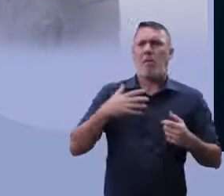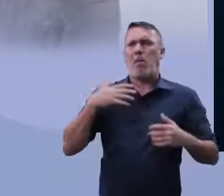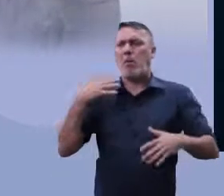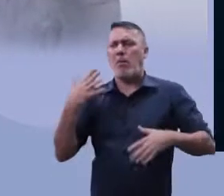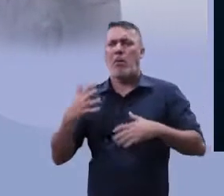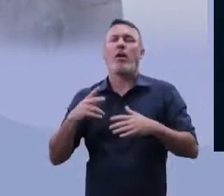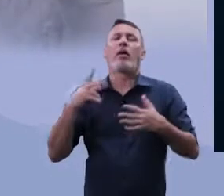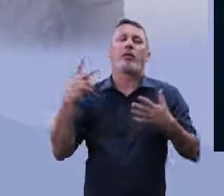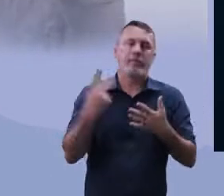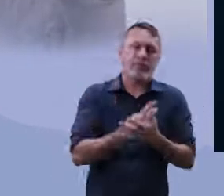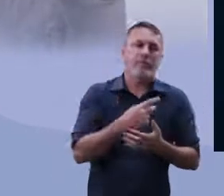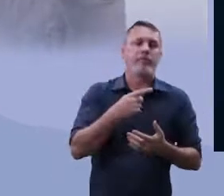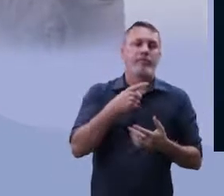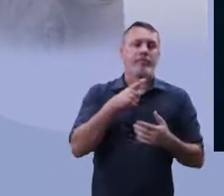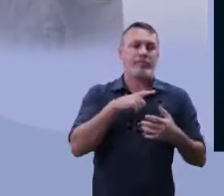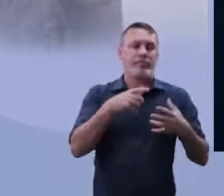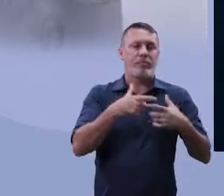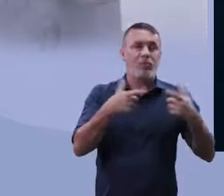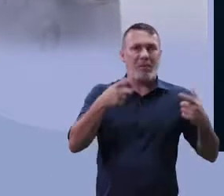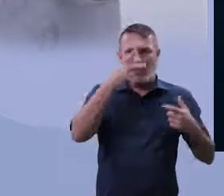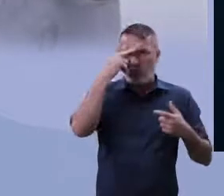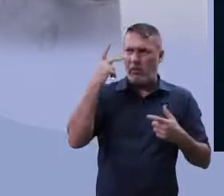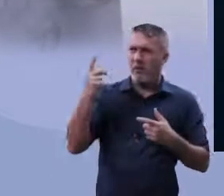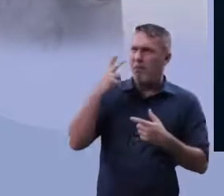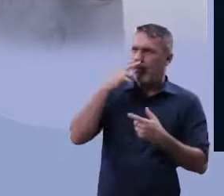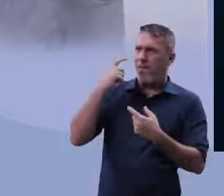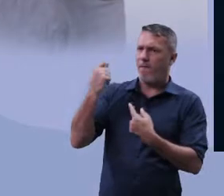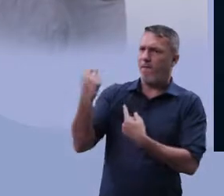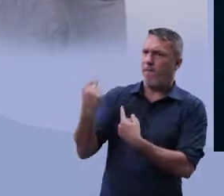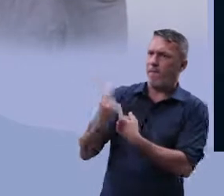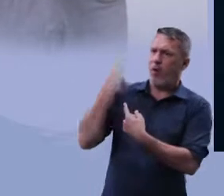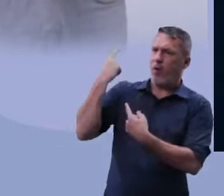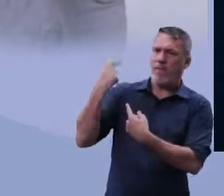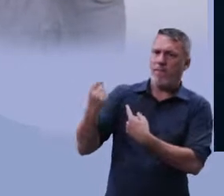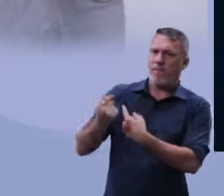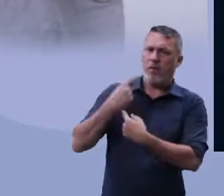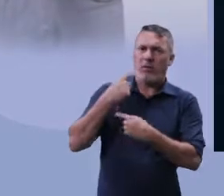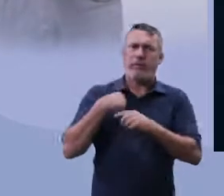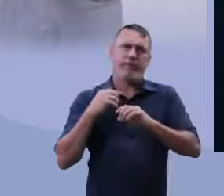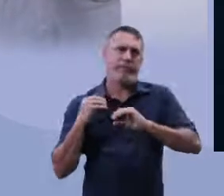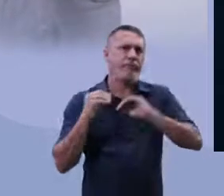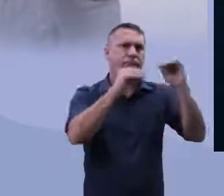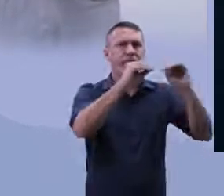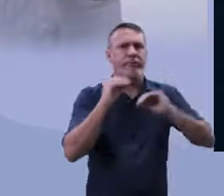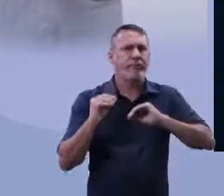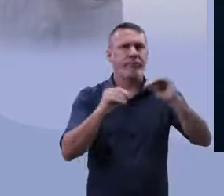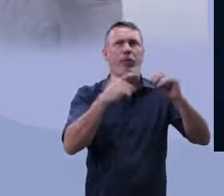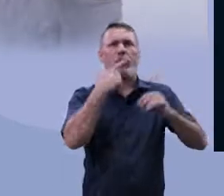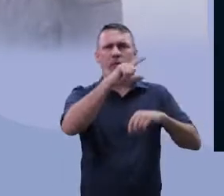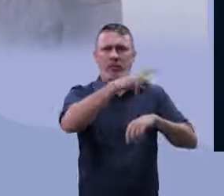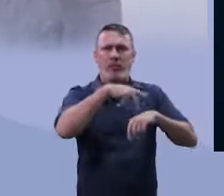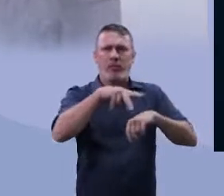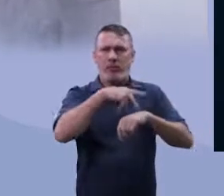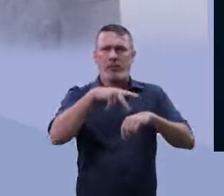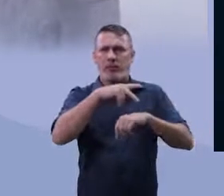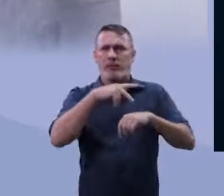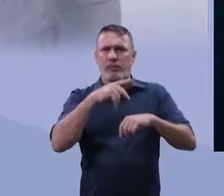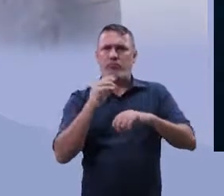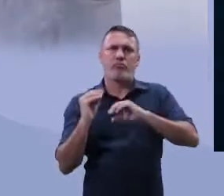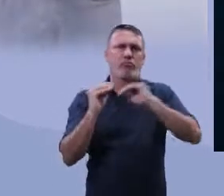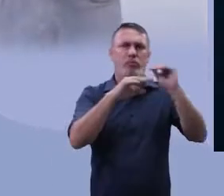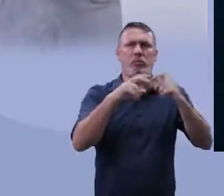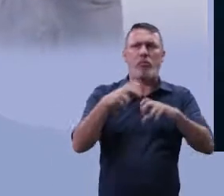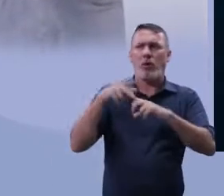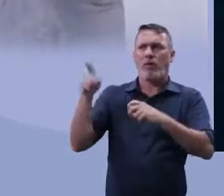alguns que foram exilados, alguns Tutsis que foram exilados para